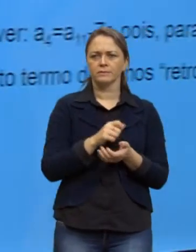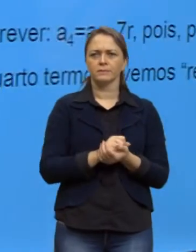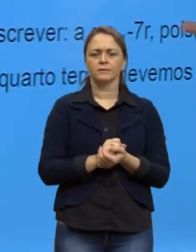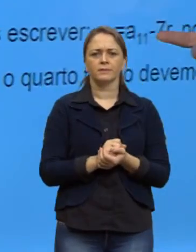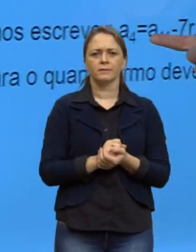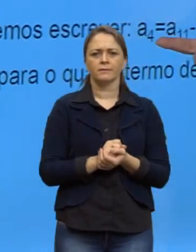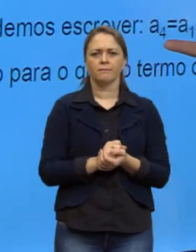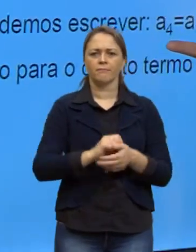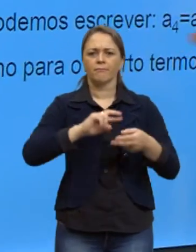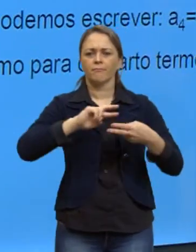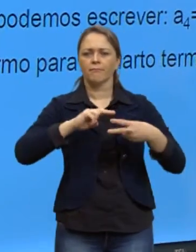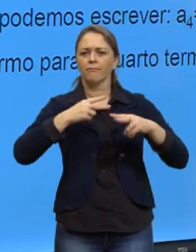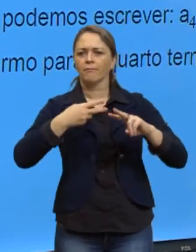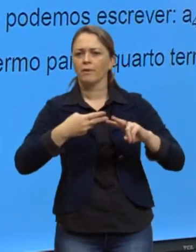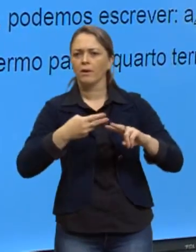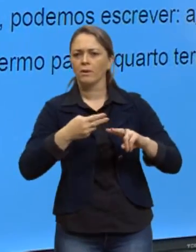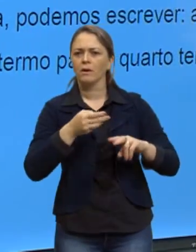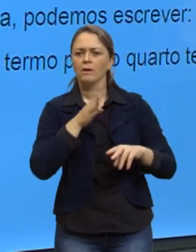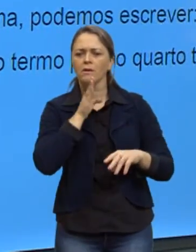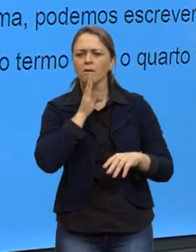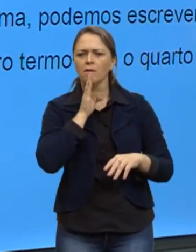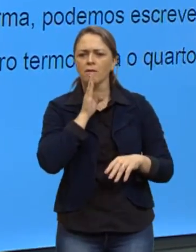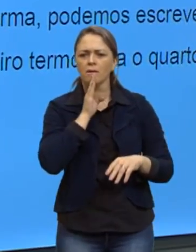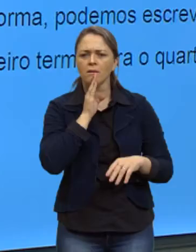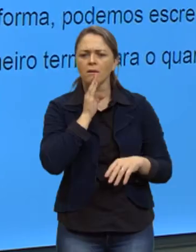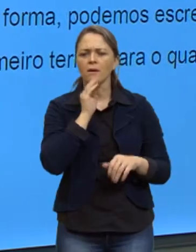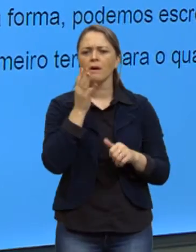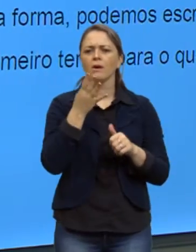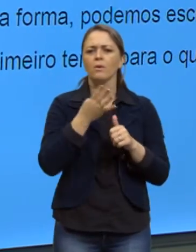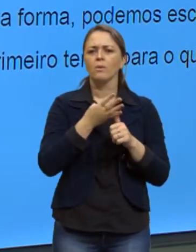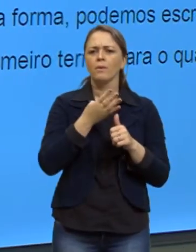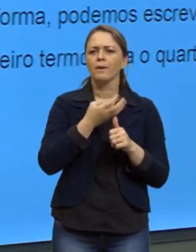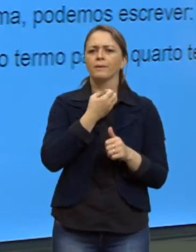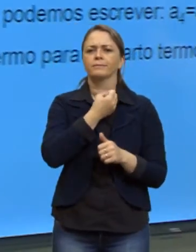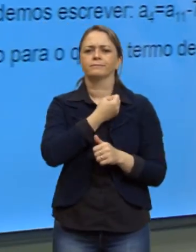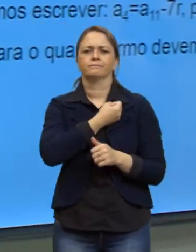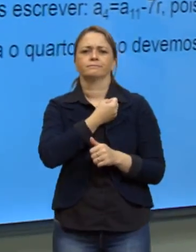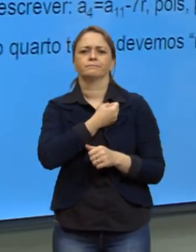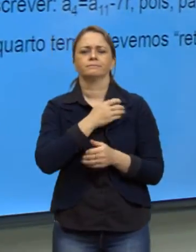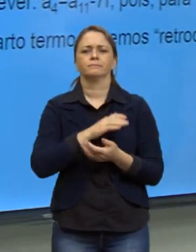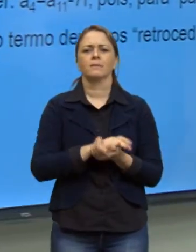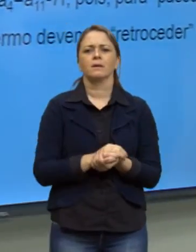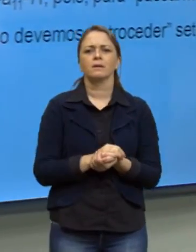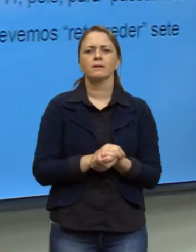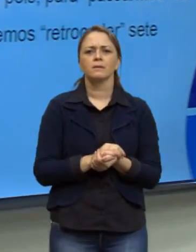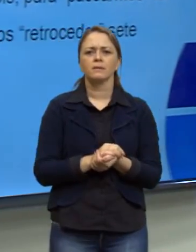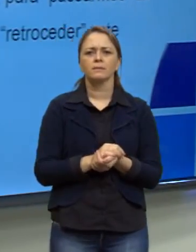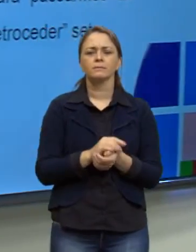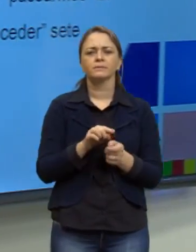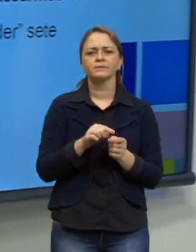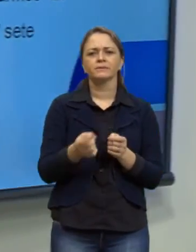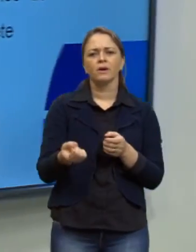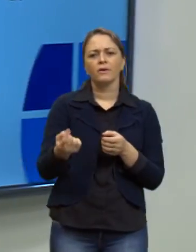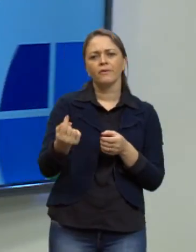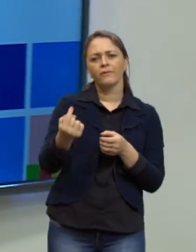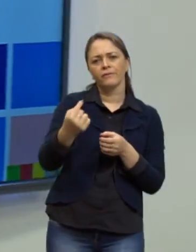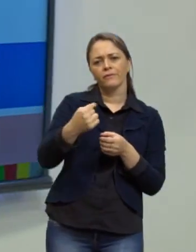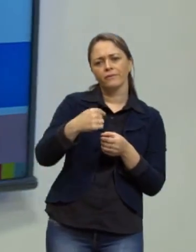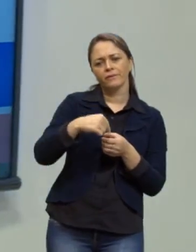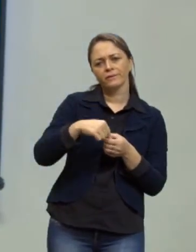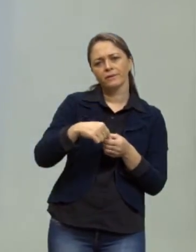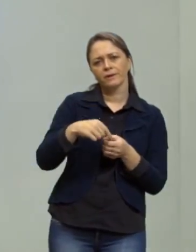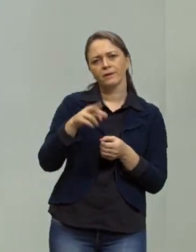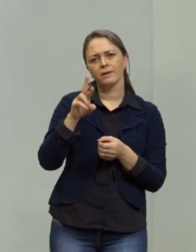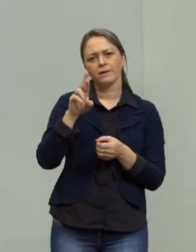conhecer o quarto termo. Então, da mesma forma, porém, se eu estou retrocedendo, significa que esta